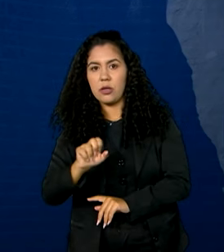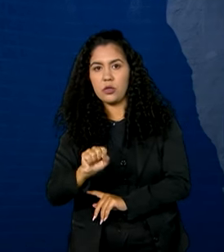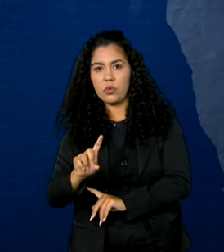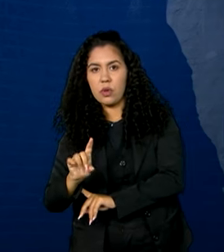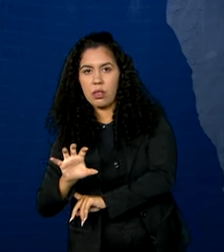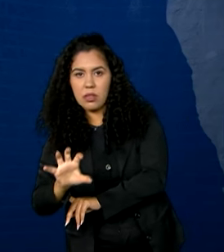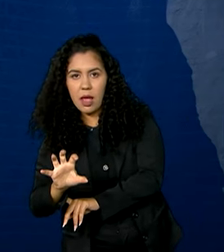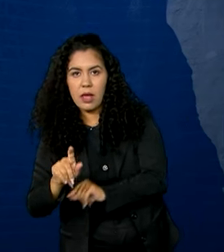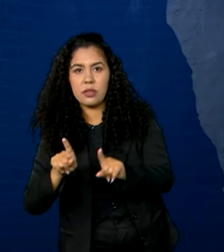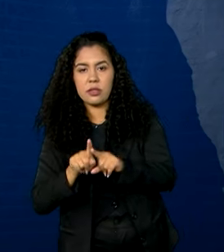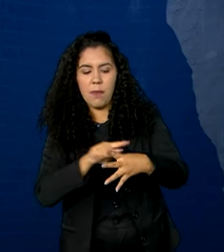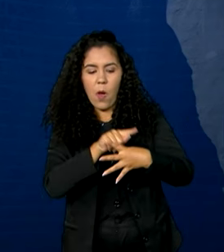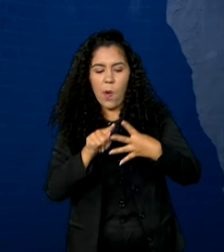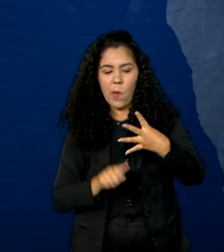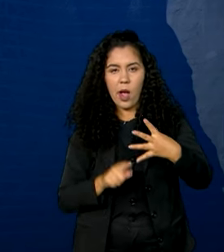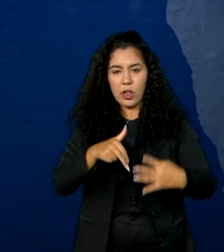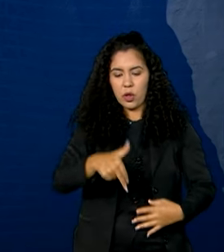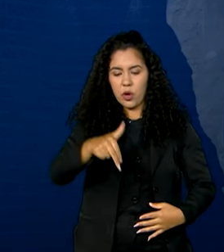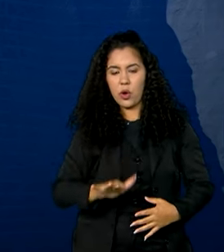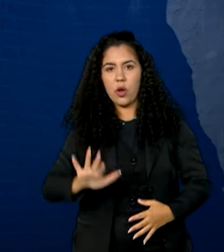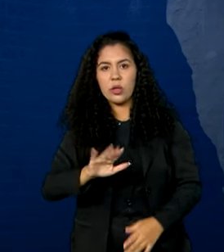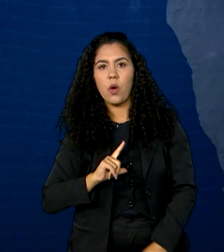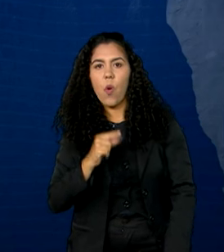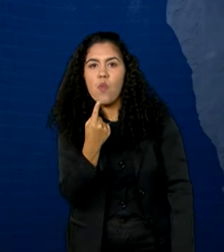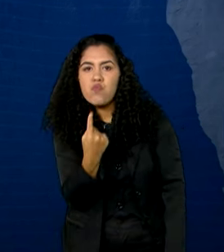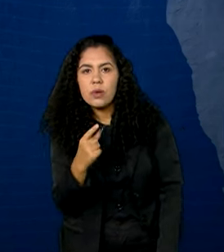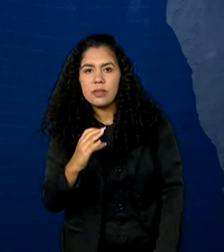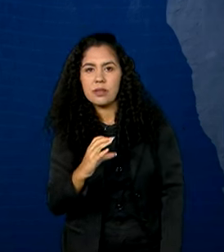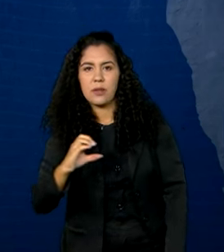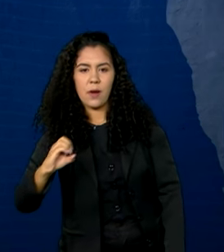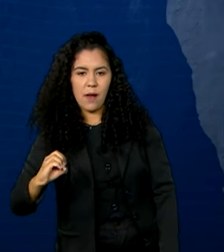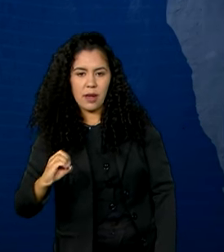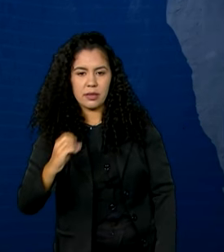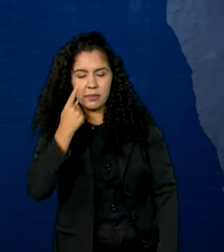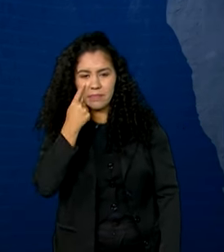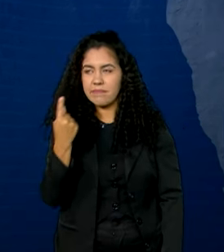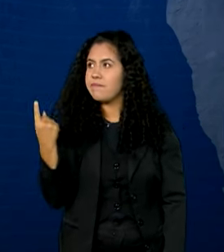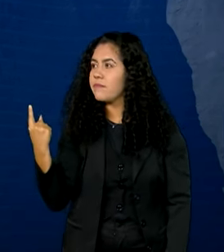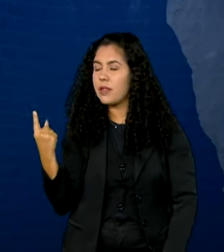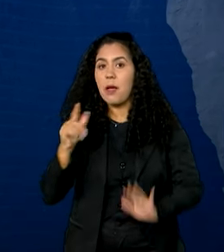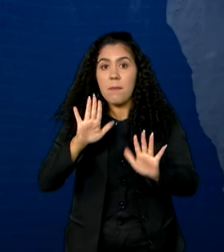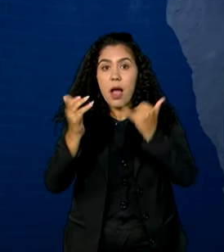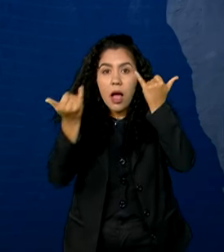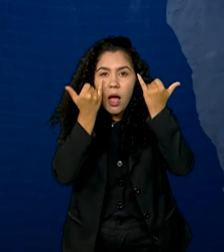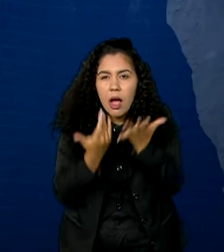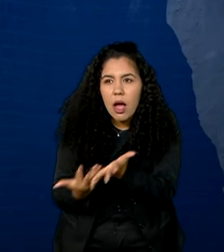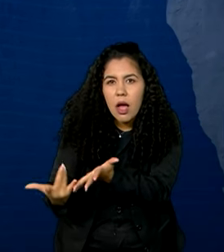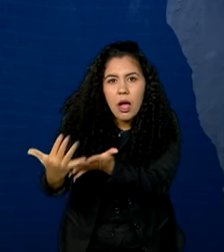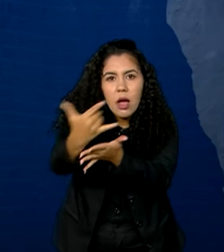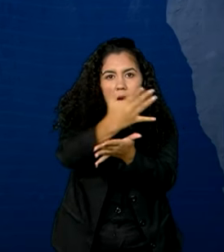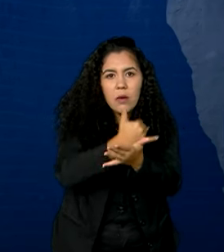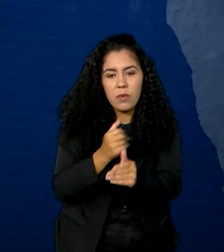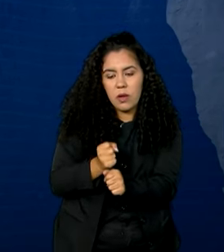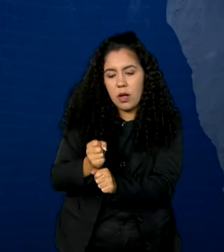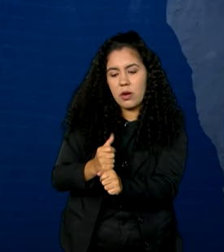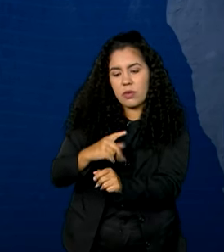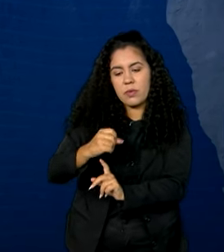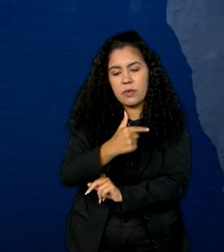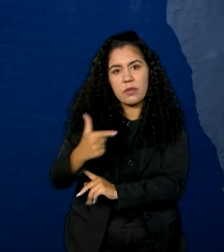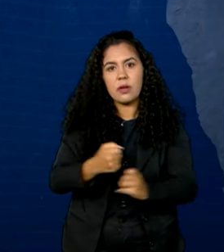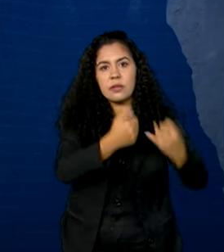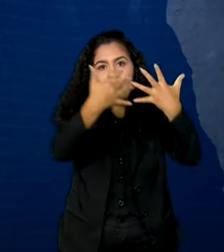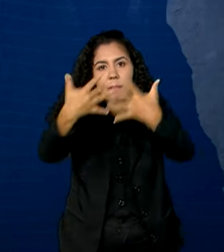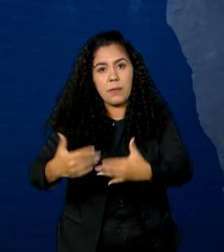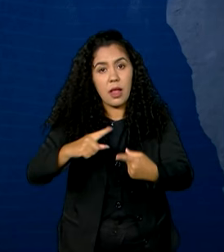4 no Nordeste e somente uma no Centro-Oeste. O Censo 2022 também informa que Amazonas,